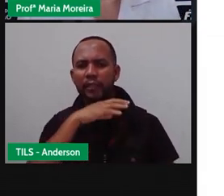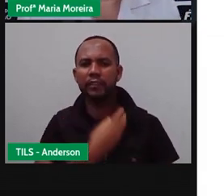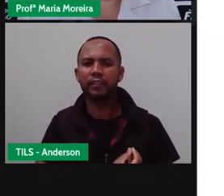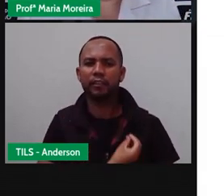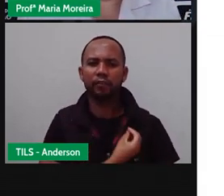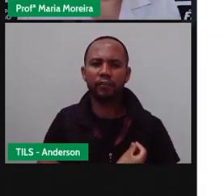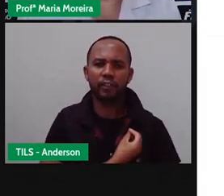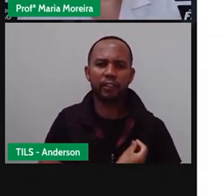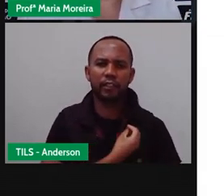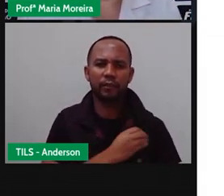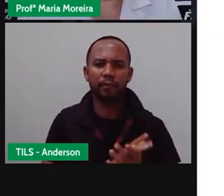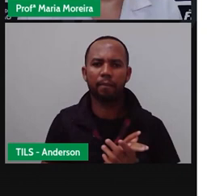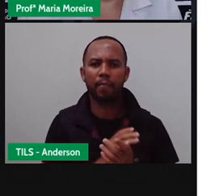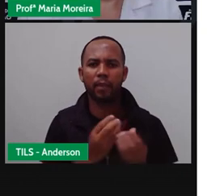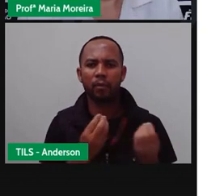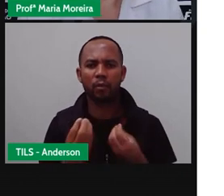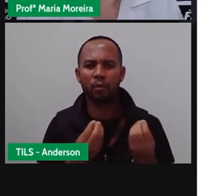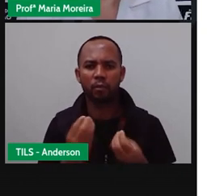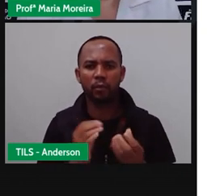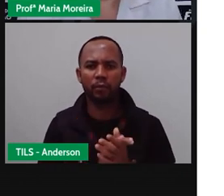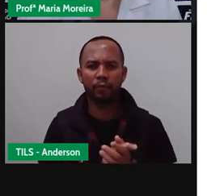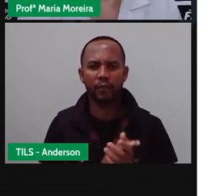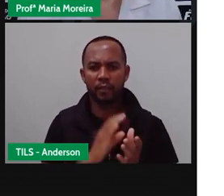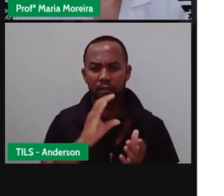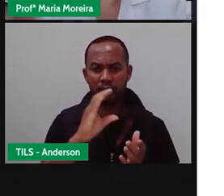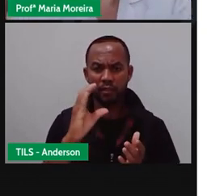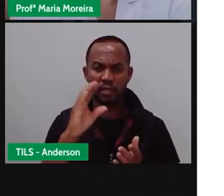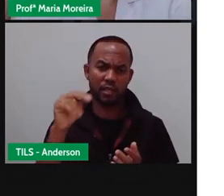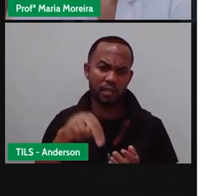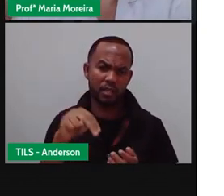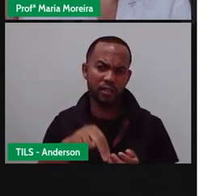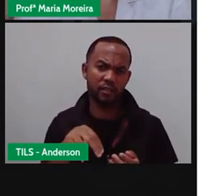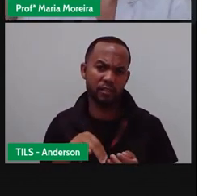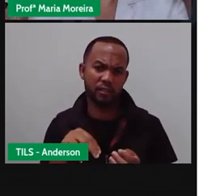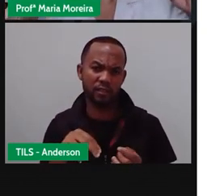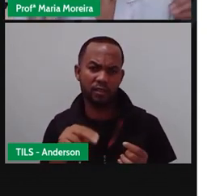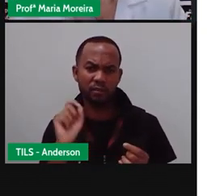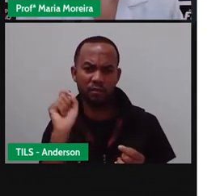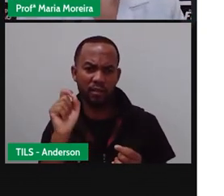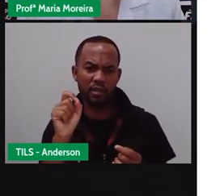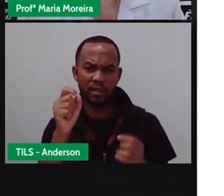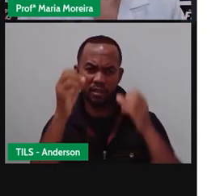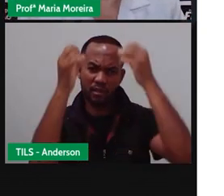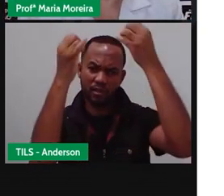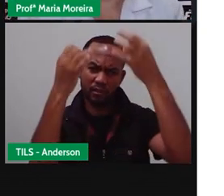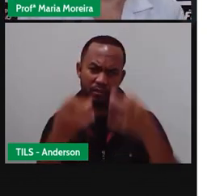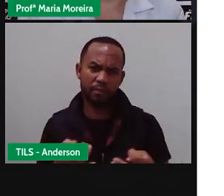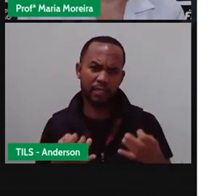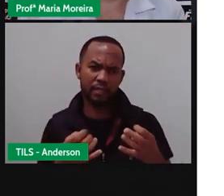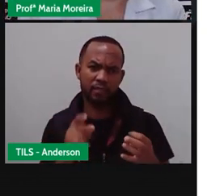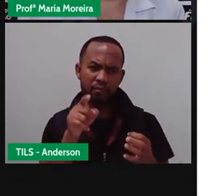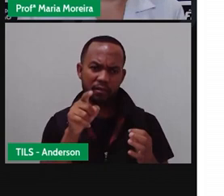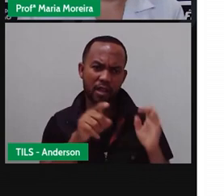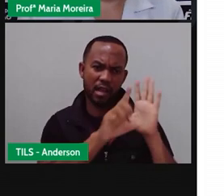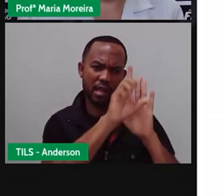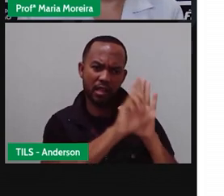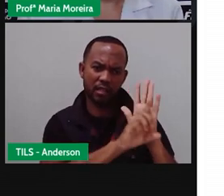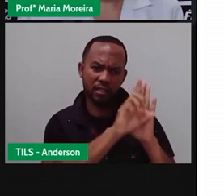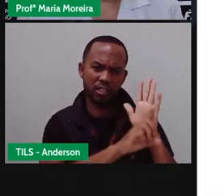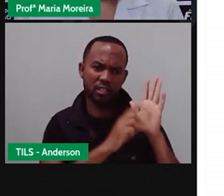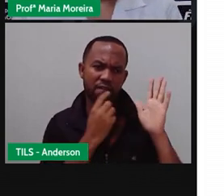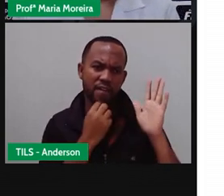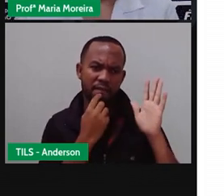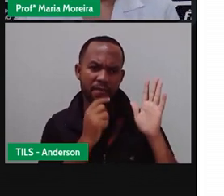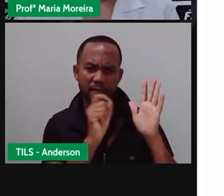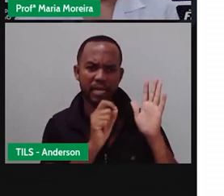IUCN quer dizer o quê? É uma lista, né, que vai ter lá dizendo os animais ameaçados de extinção.